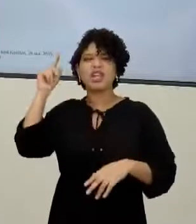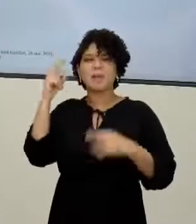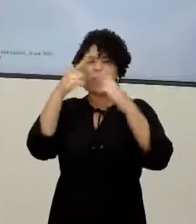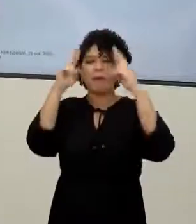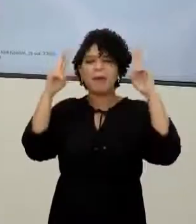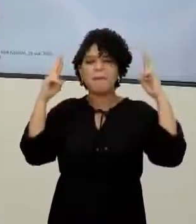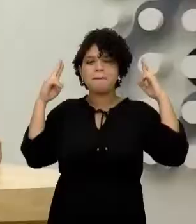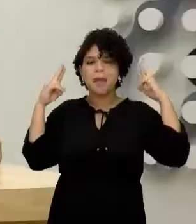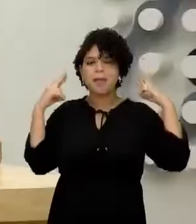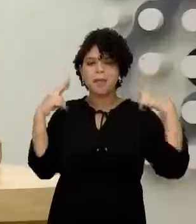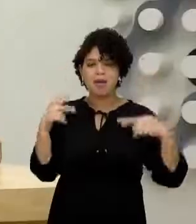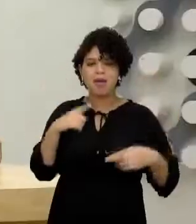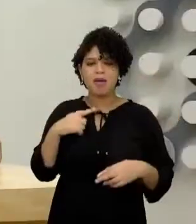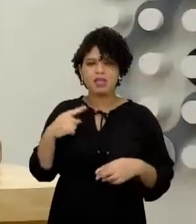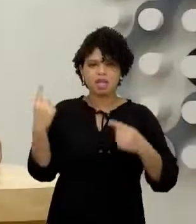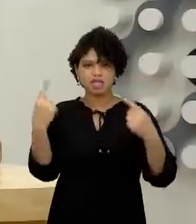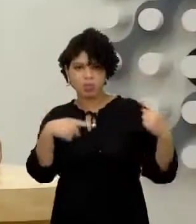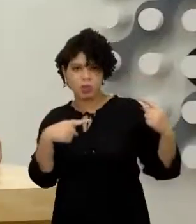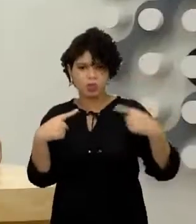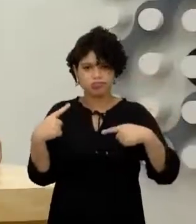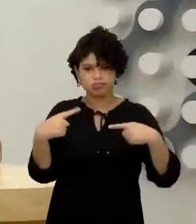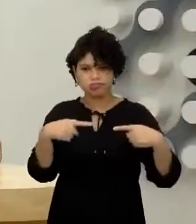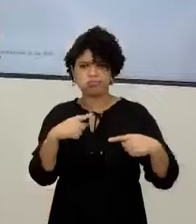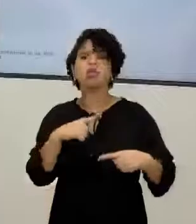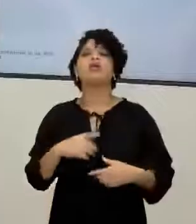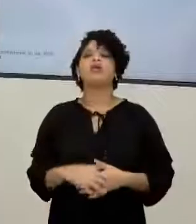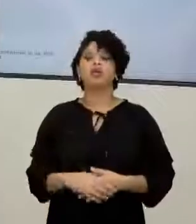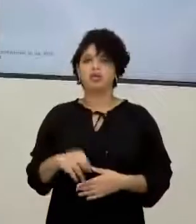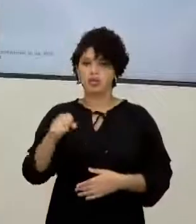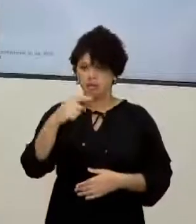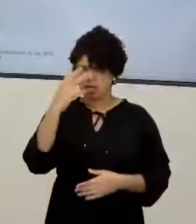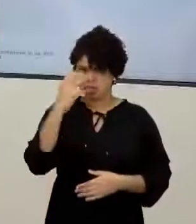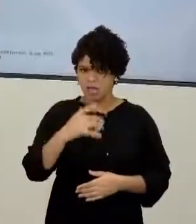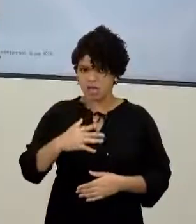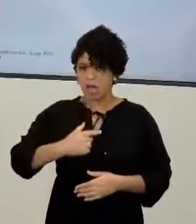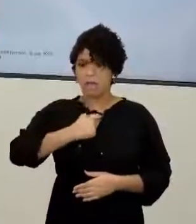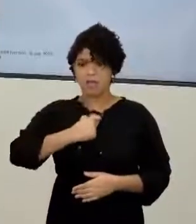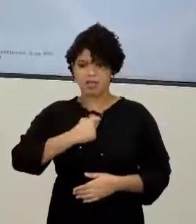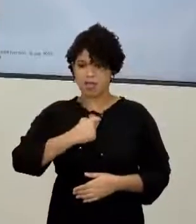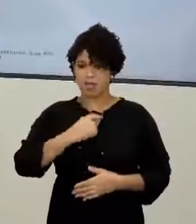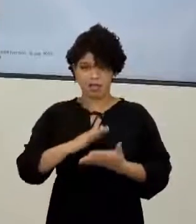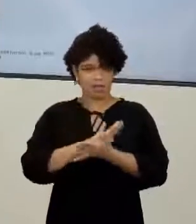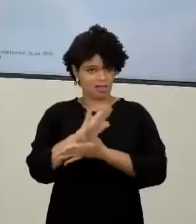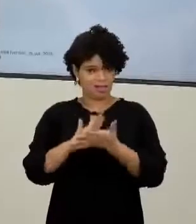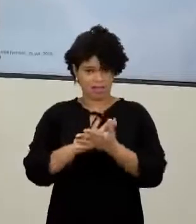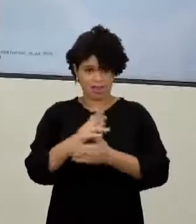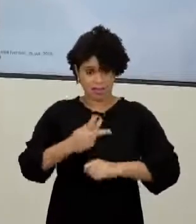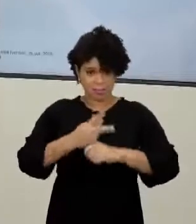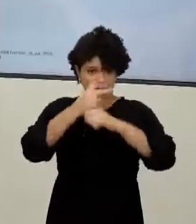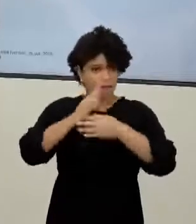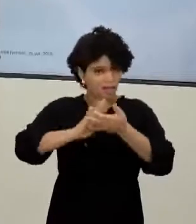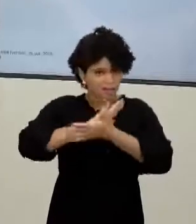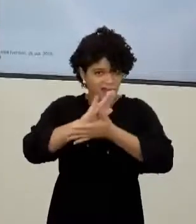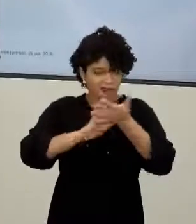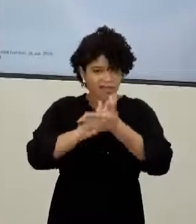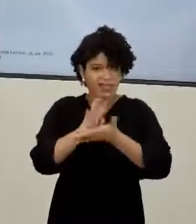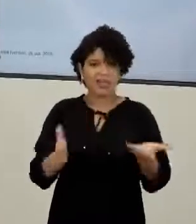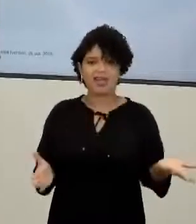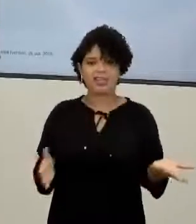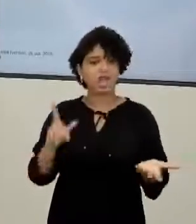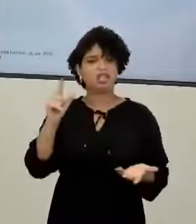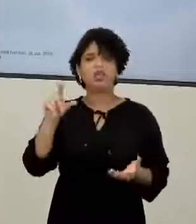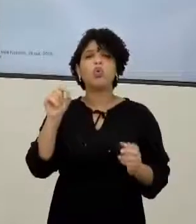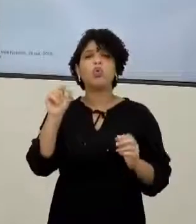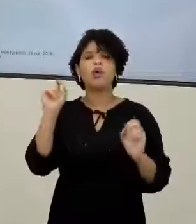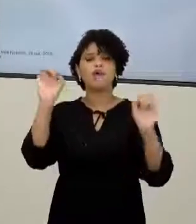treinamento deles? Você vê os caras ali? Leva a sério lá, não tem medalha, não tem premiação Porque na realidade... É uma